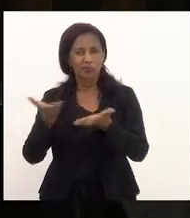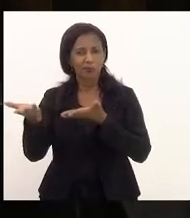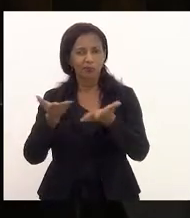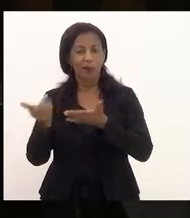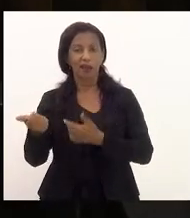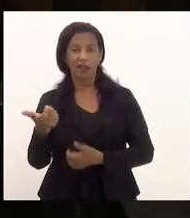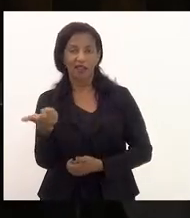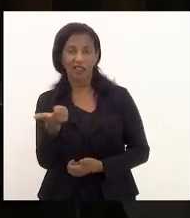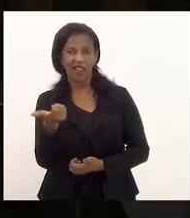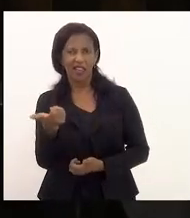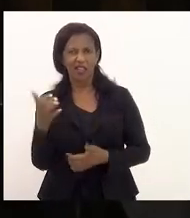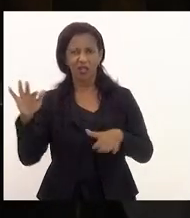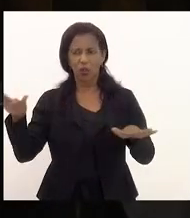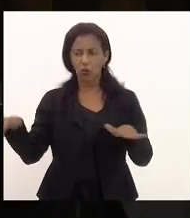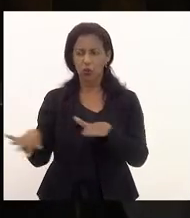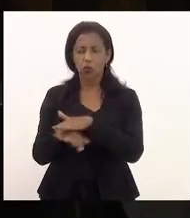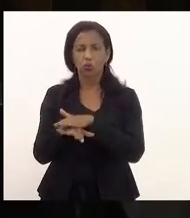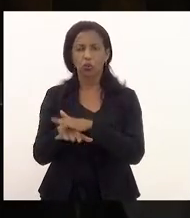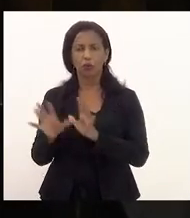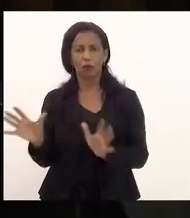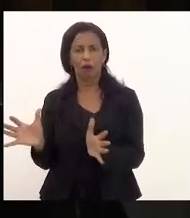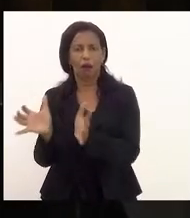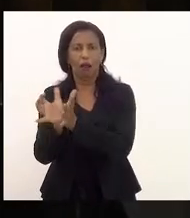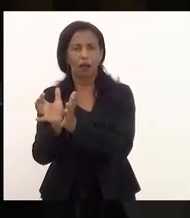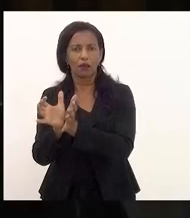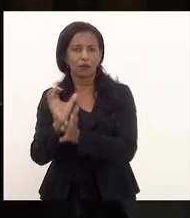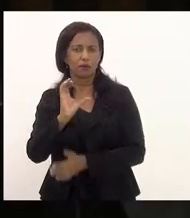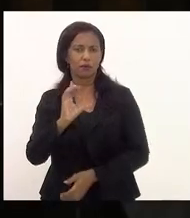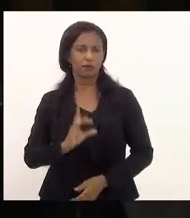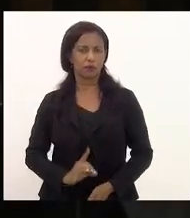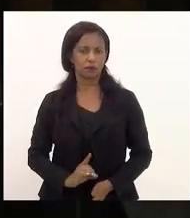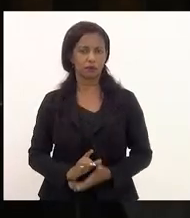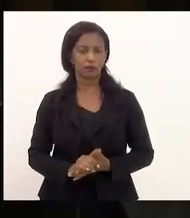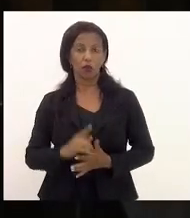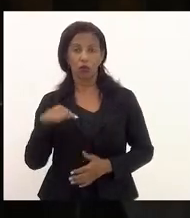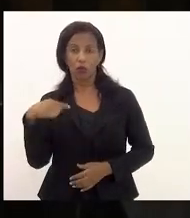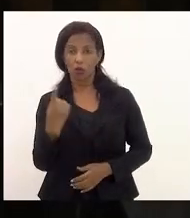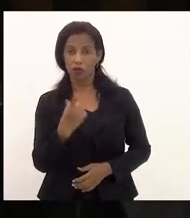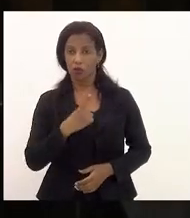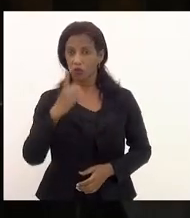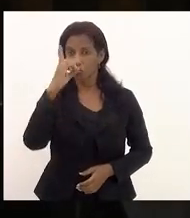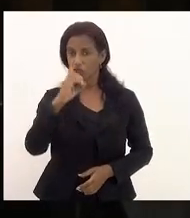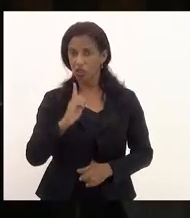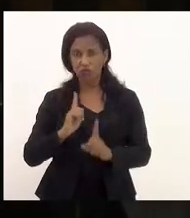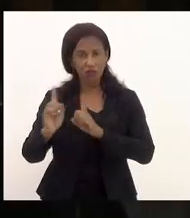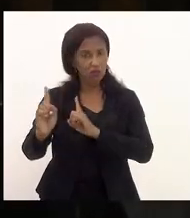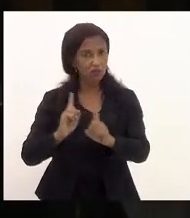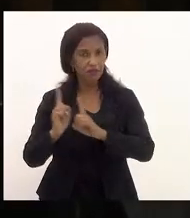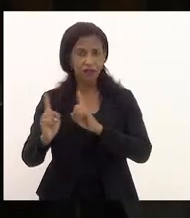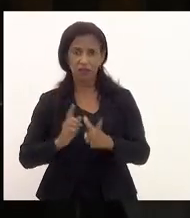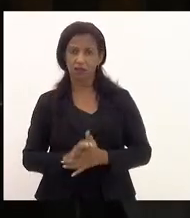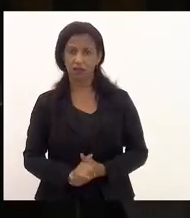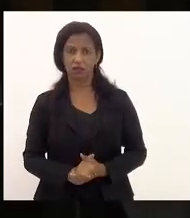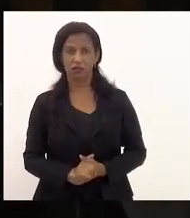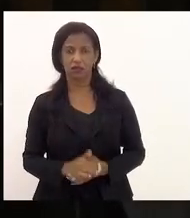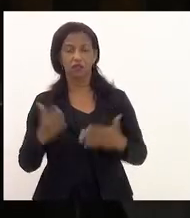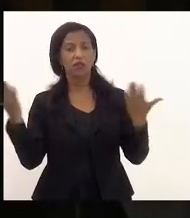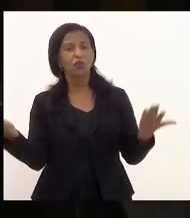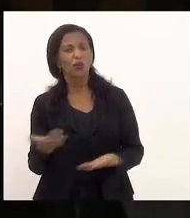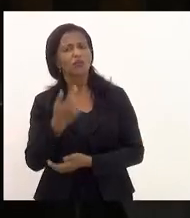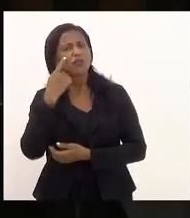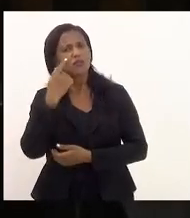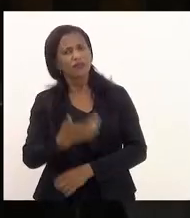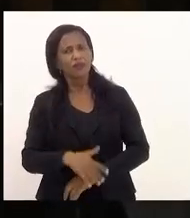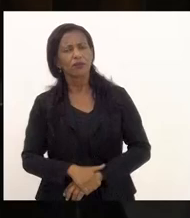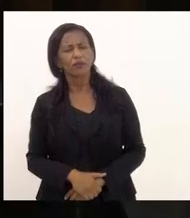criar subclasses aos cidadãos. Nós temos o direito de ir e vir e onde já se